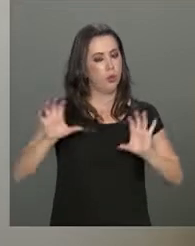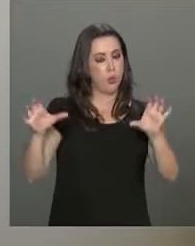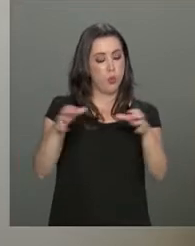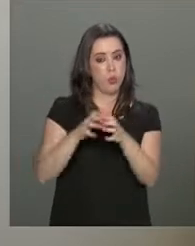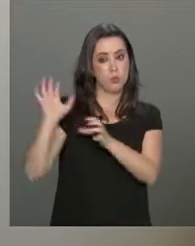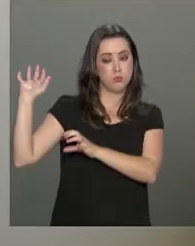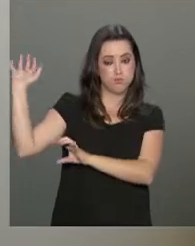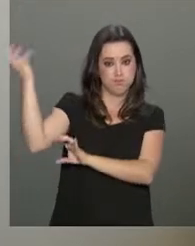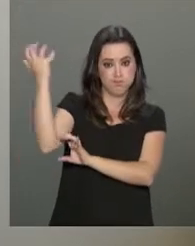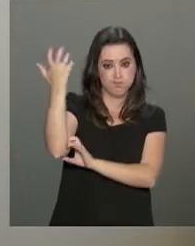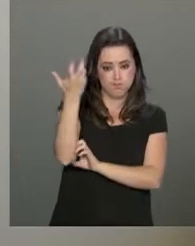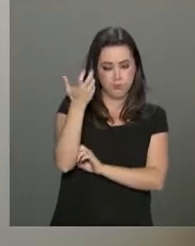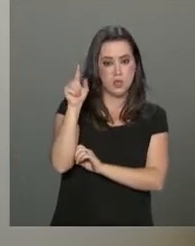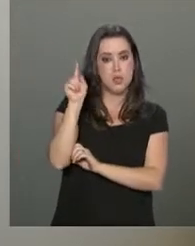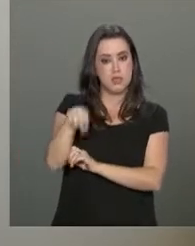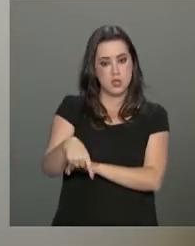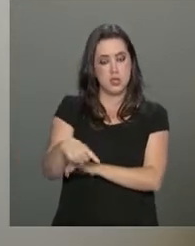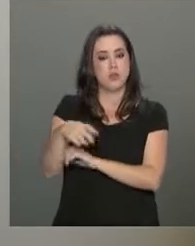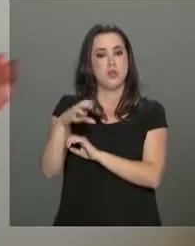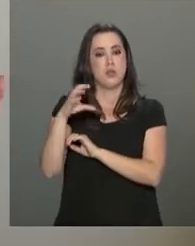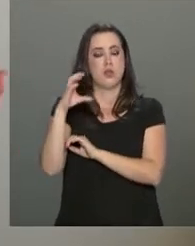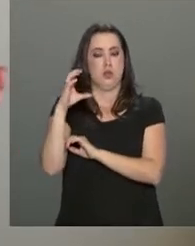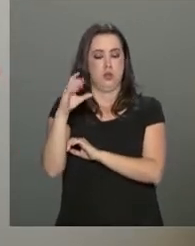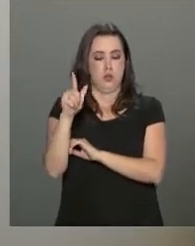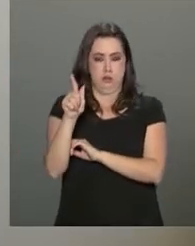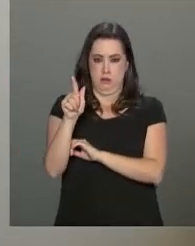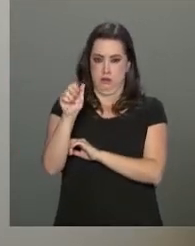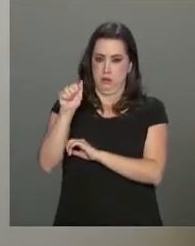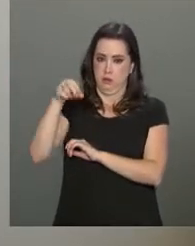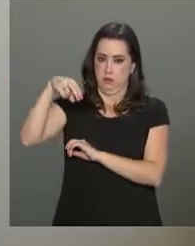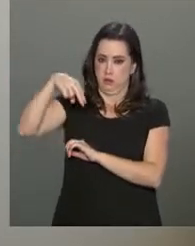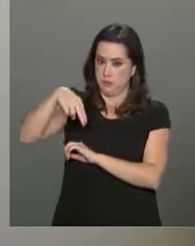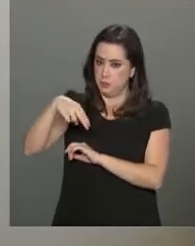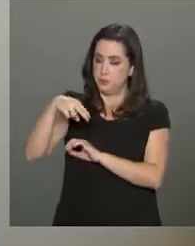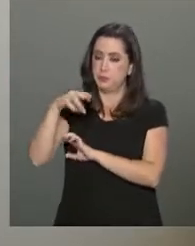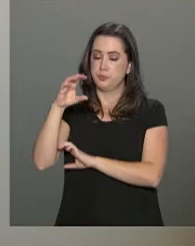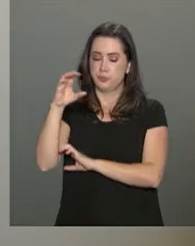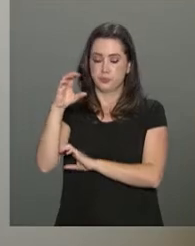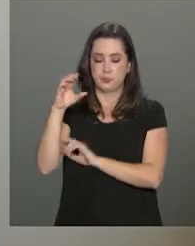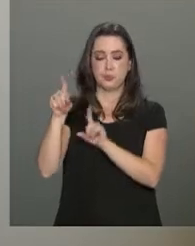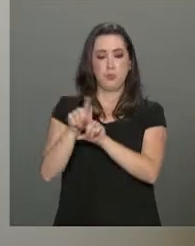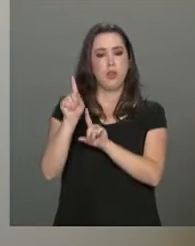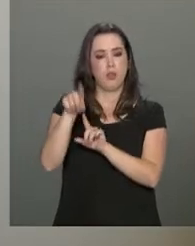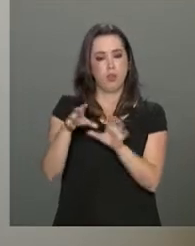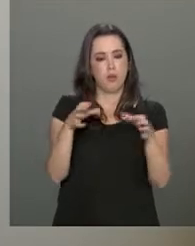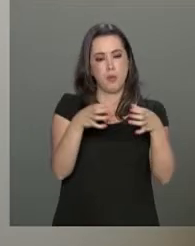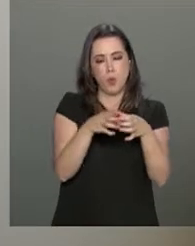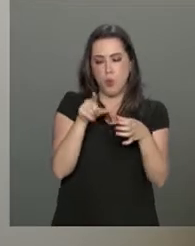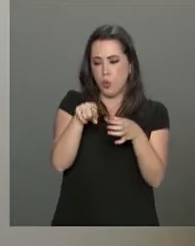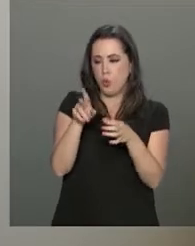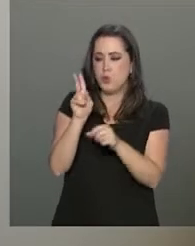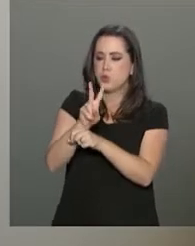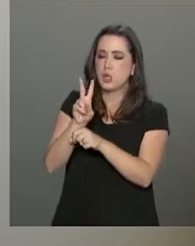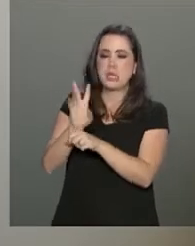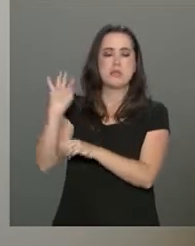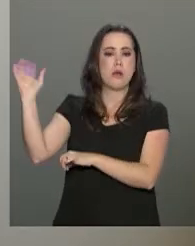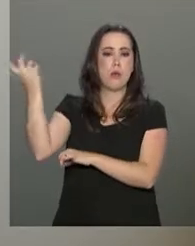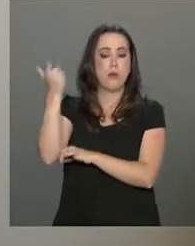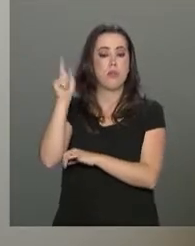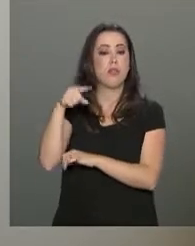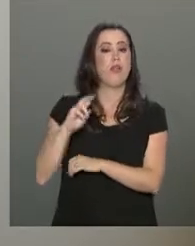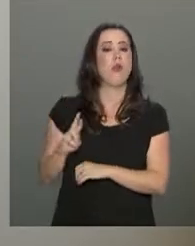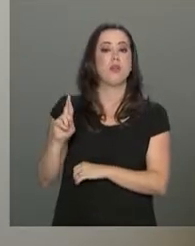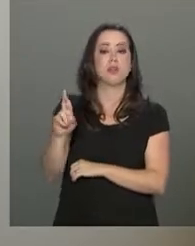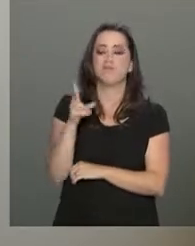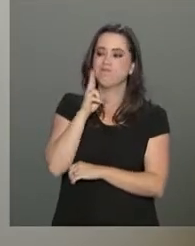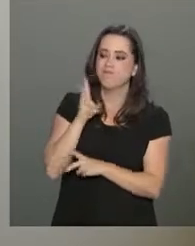grupo de avaliação ambiental, que se chama GAM, que faz parte desse programa Antártico. E o grupo ambiental é responsável por fazer toda a